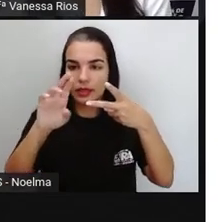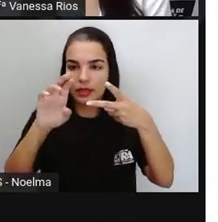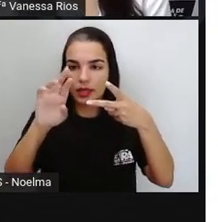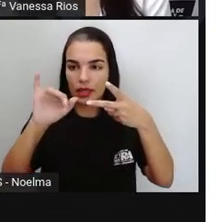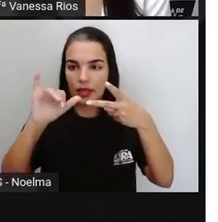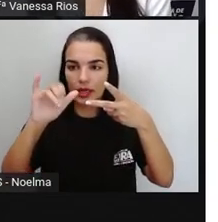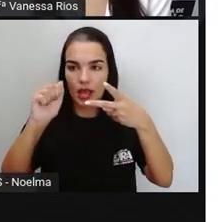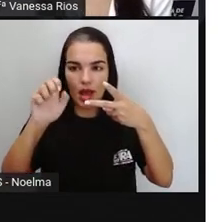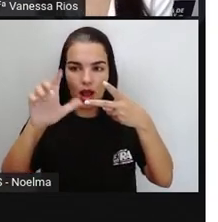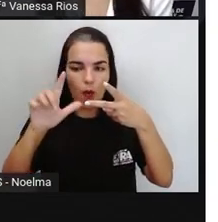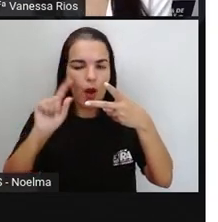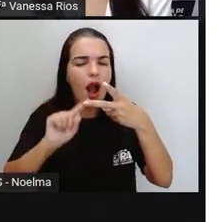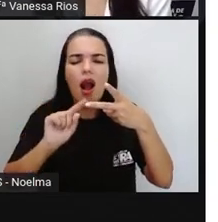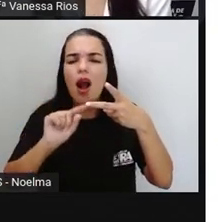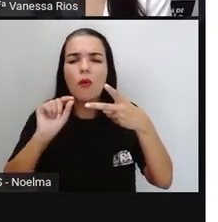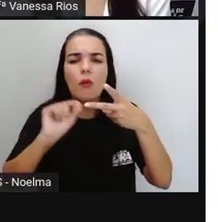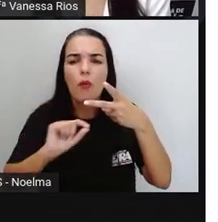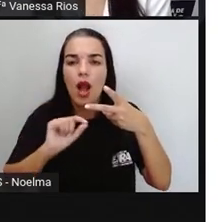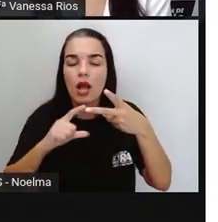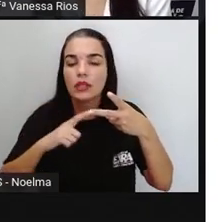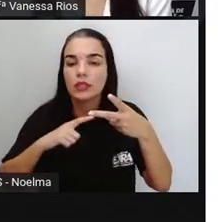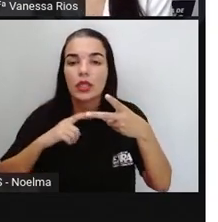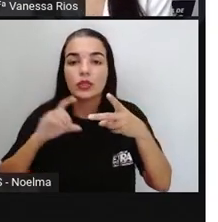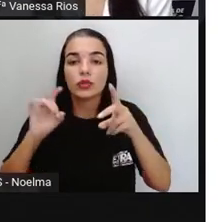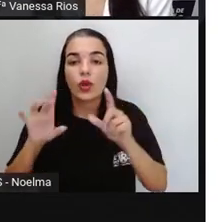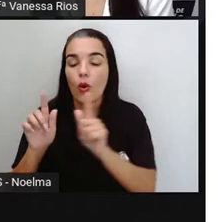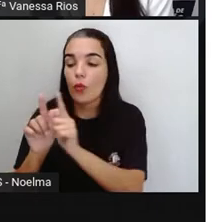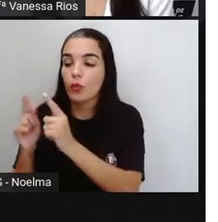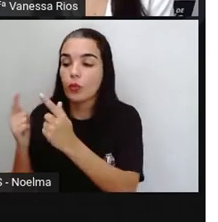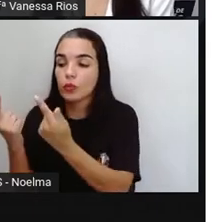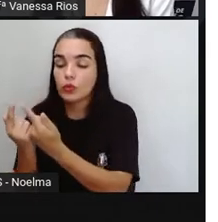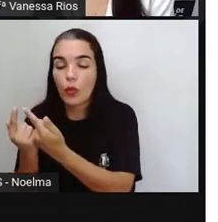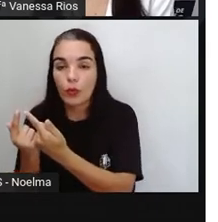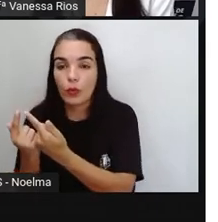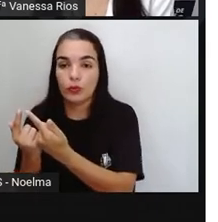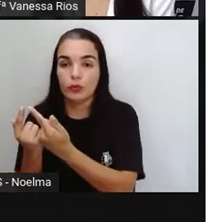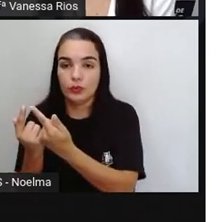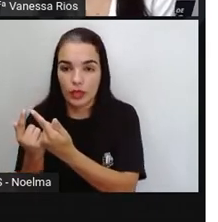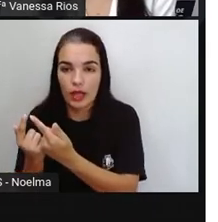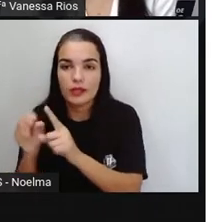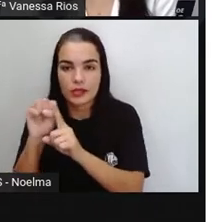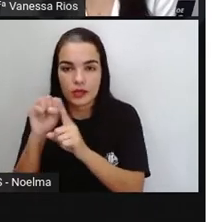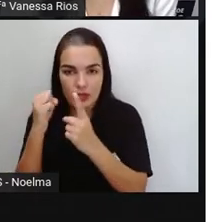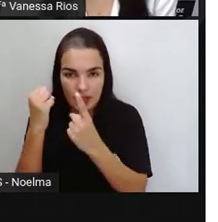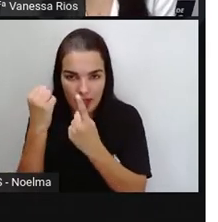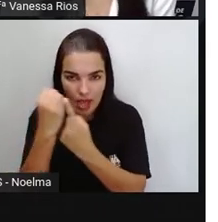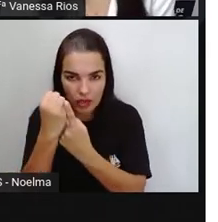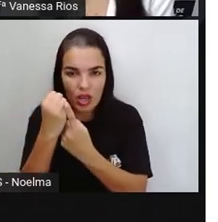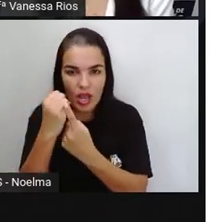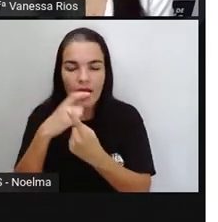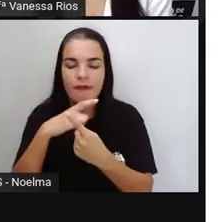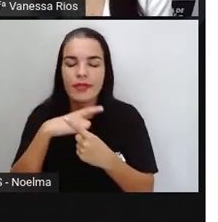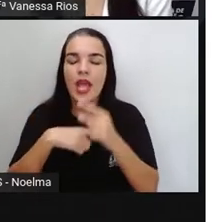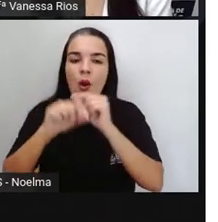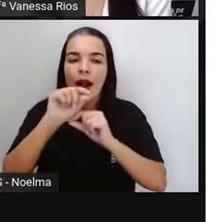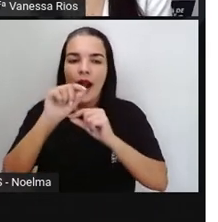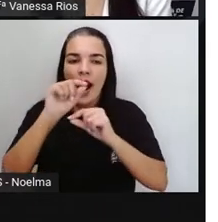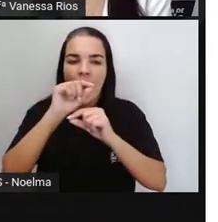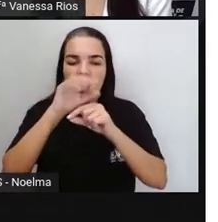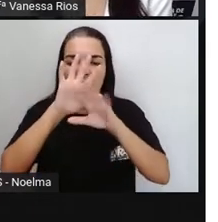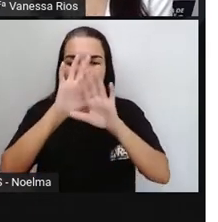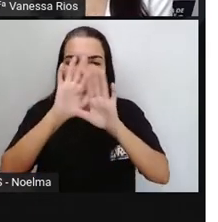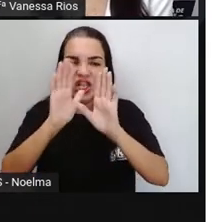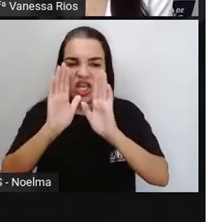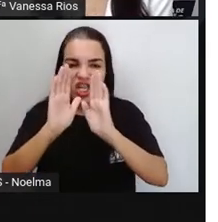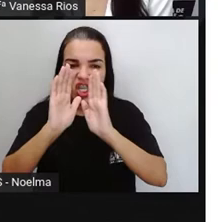costumes de determinado grupo social. Então, a gente observa aí a cultura imaterial ou patrimônio